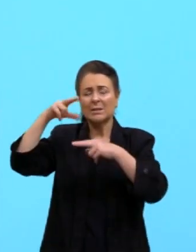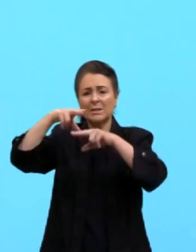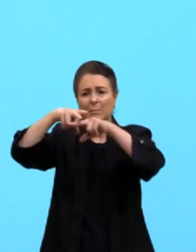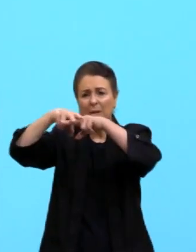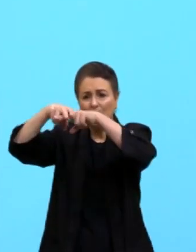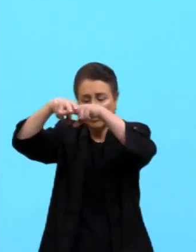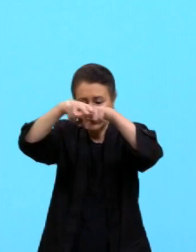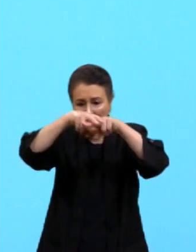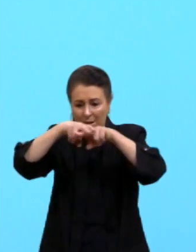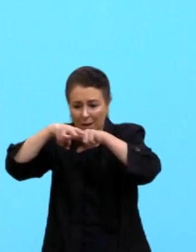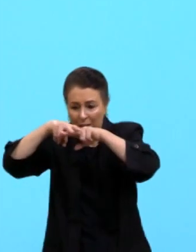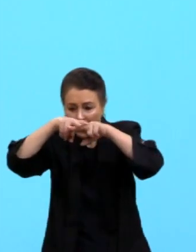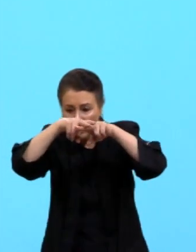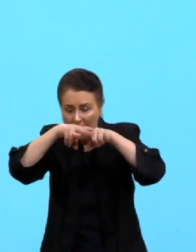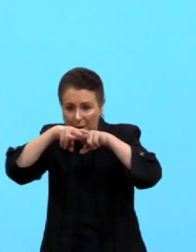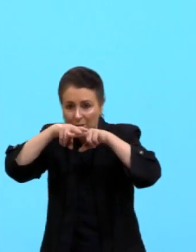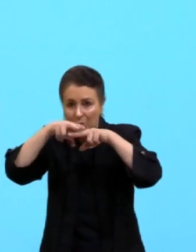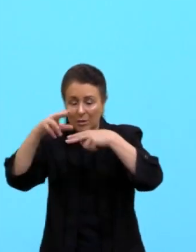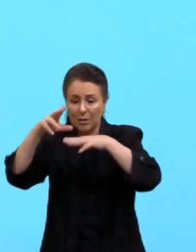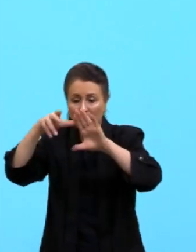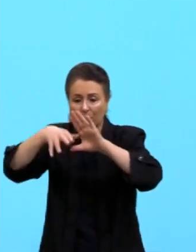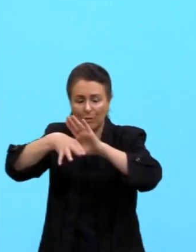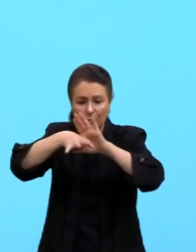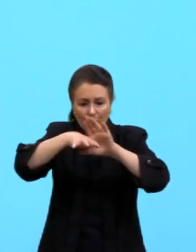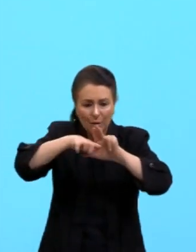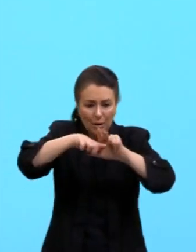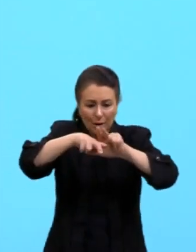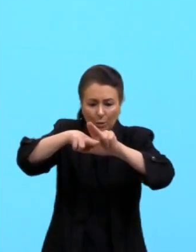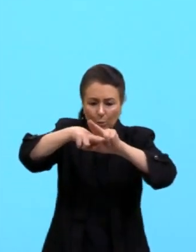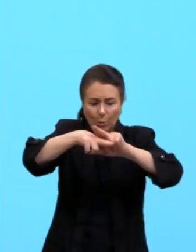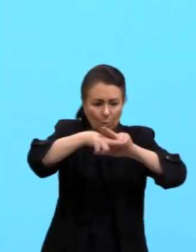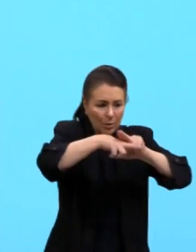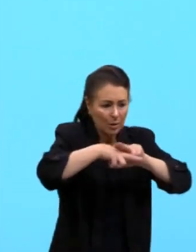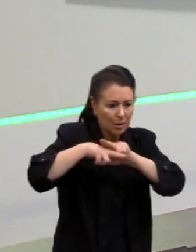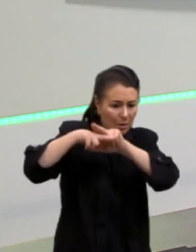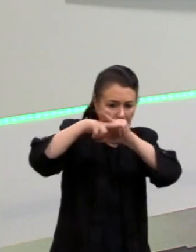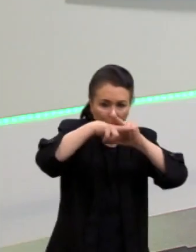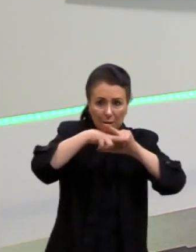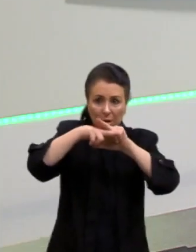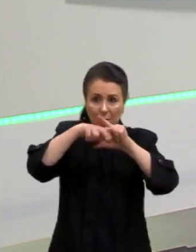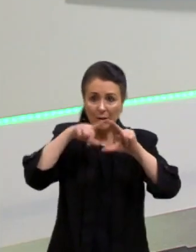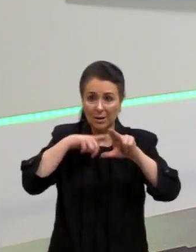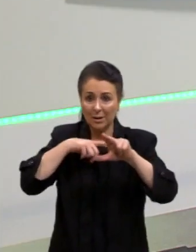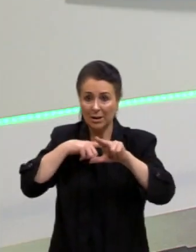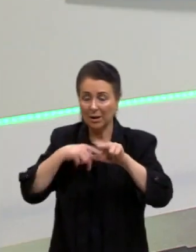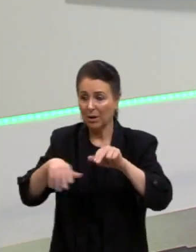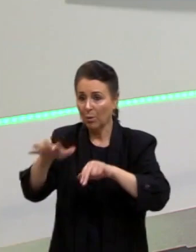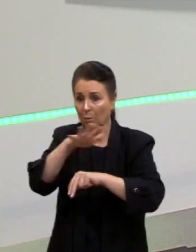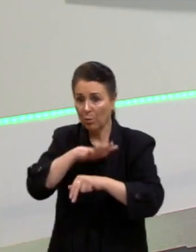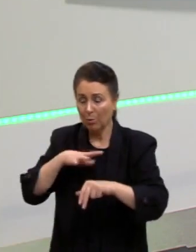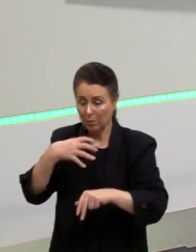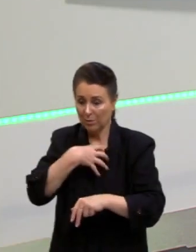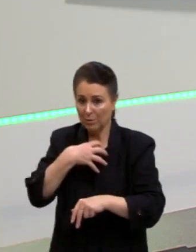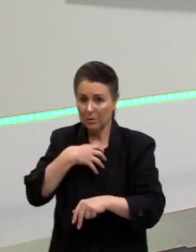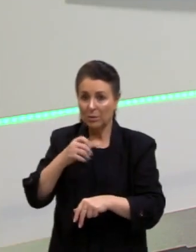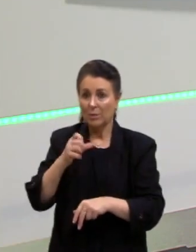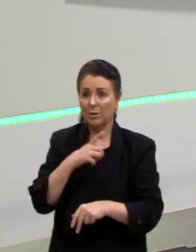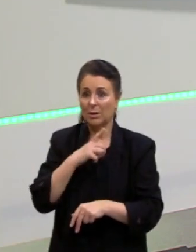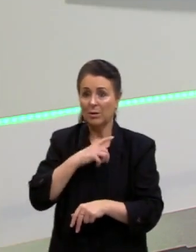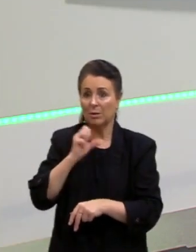né, e cada onda desse receptor vai mostrar isso aí. E aí eu trago algumas formas aí para vocês, esse aqui são os satélites